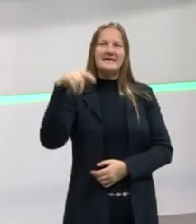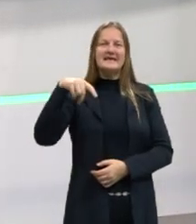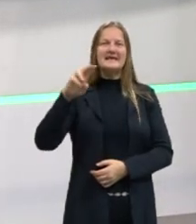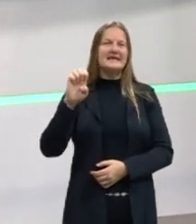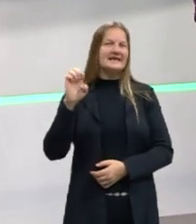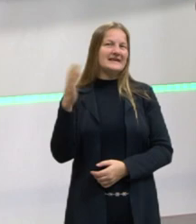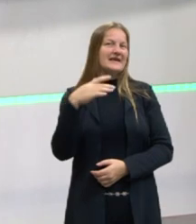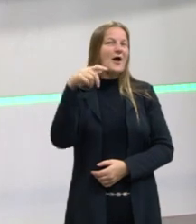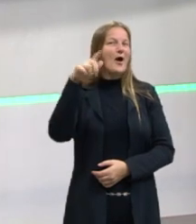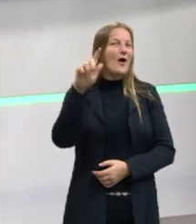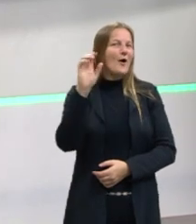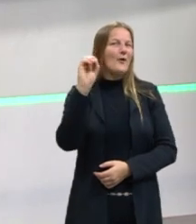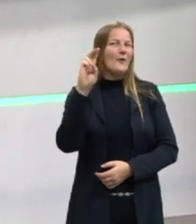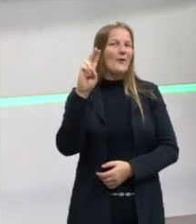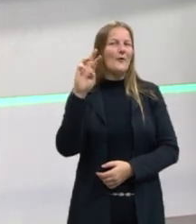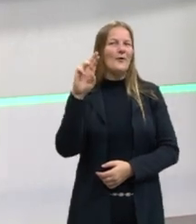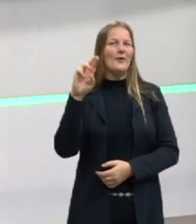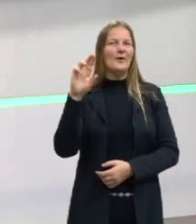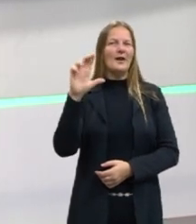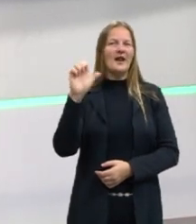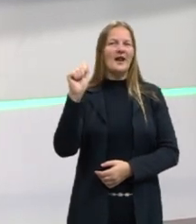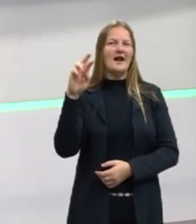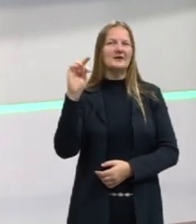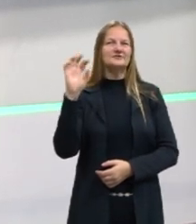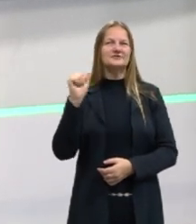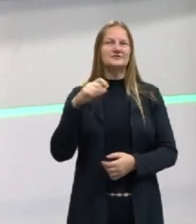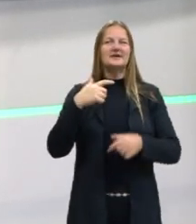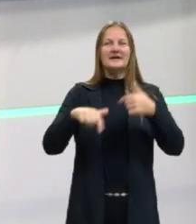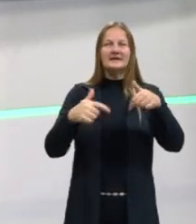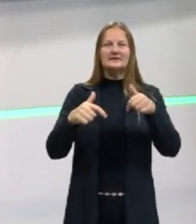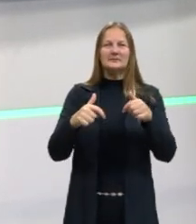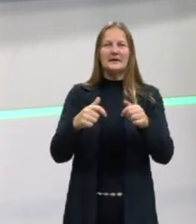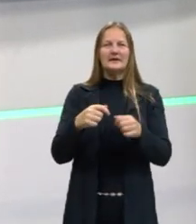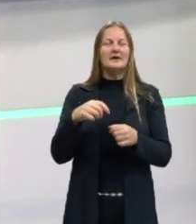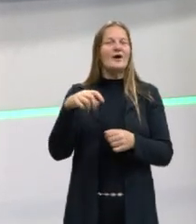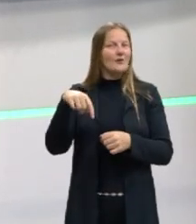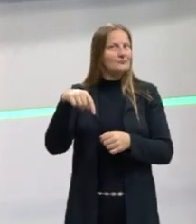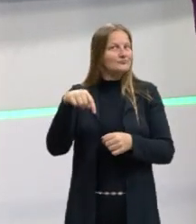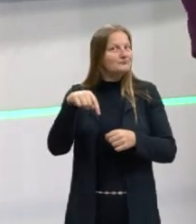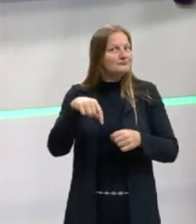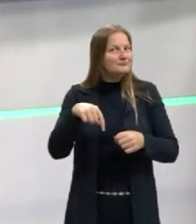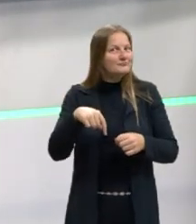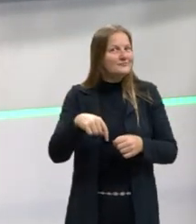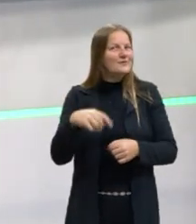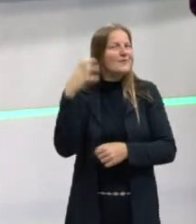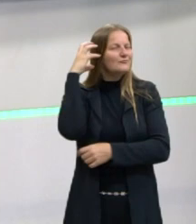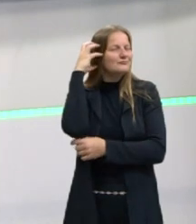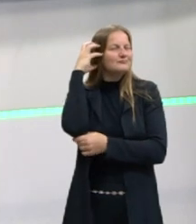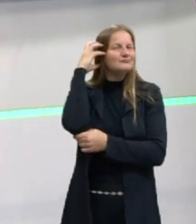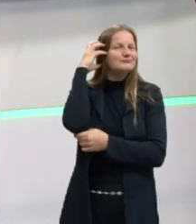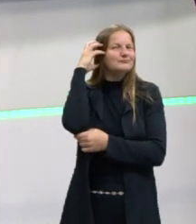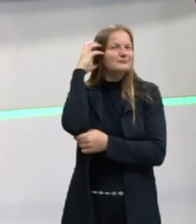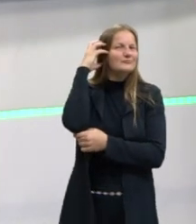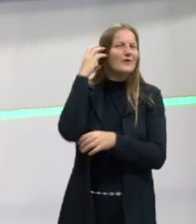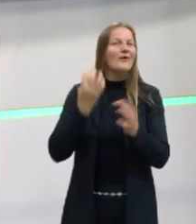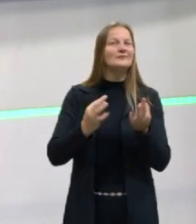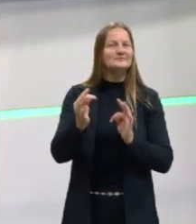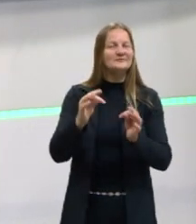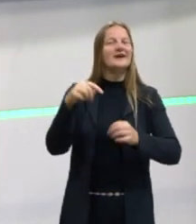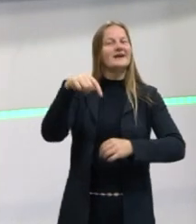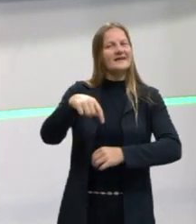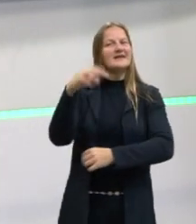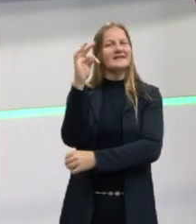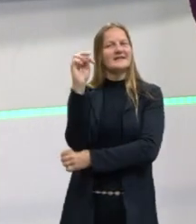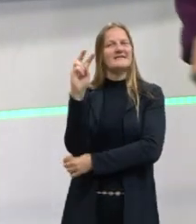Henrique Golarte. E o que que faz? Eu trabalho com operador de áudio aqui no estúdio. Operador de áudio aqui do estúdio da TVE.